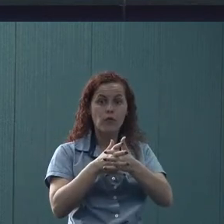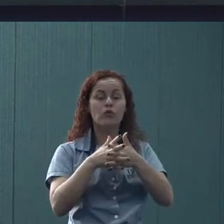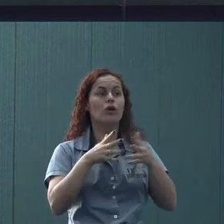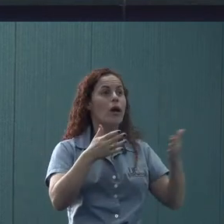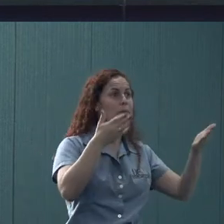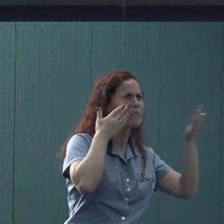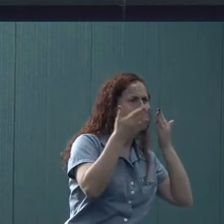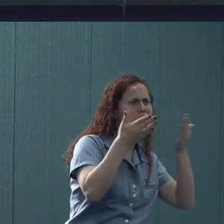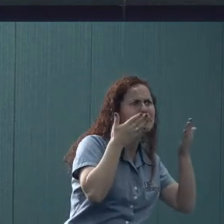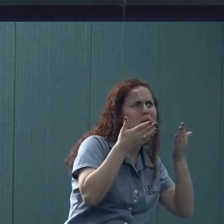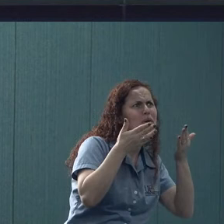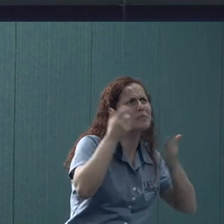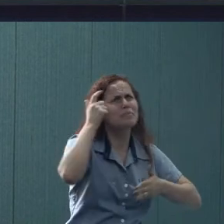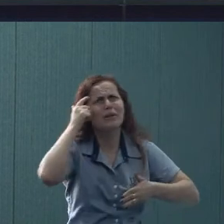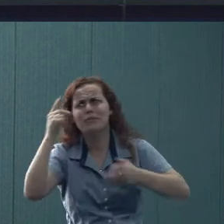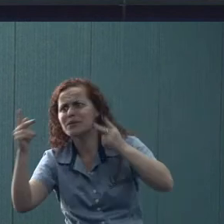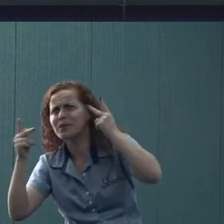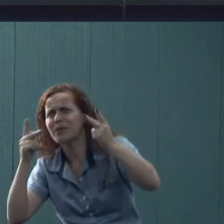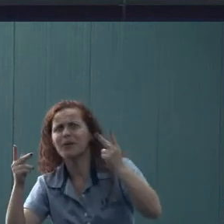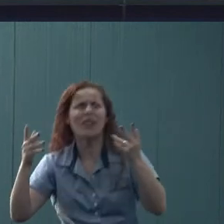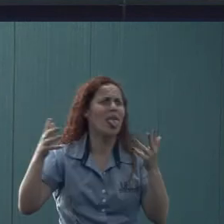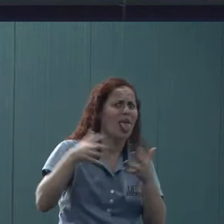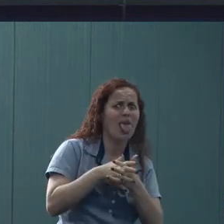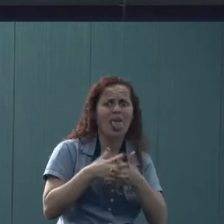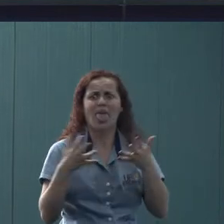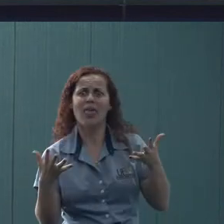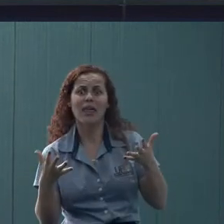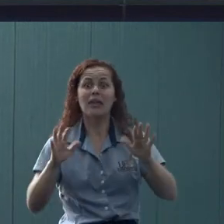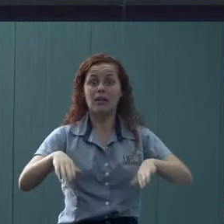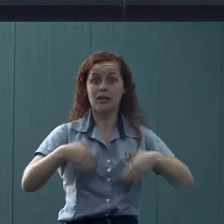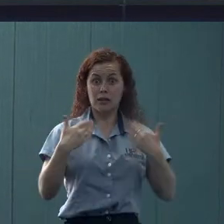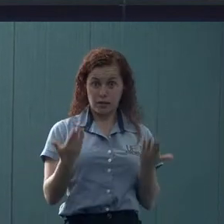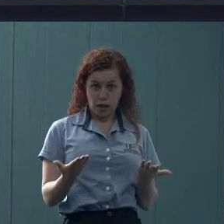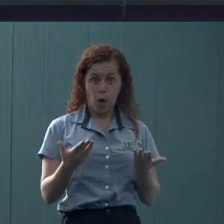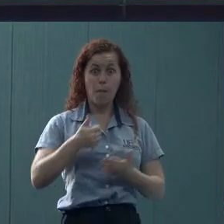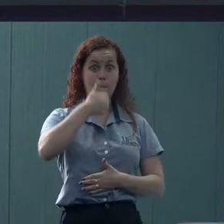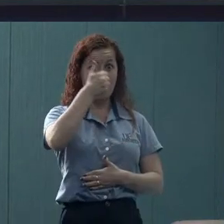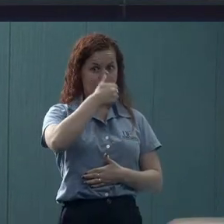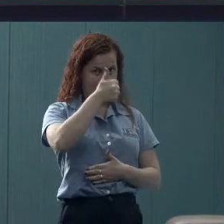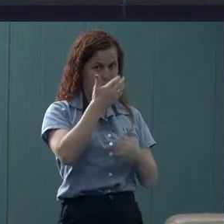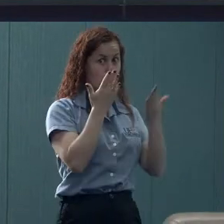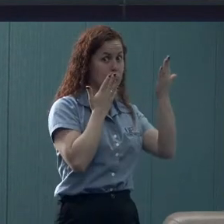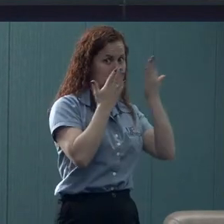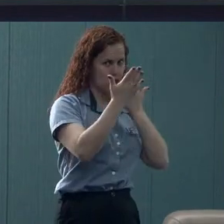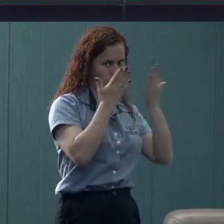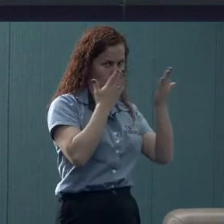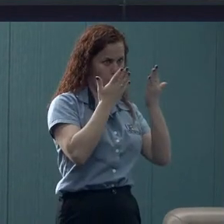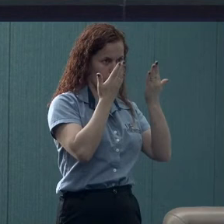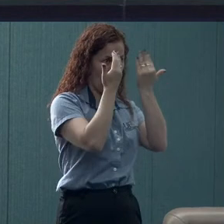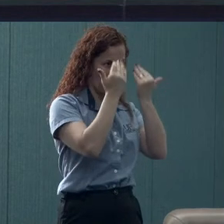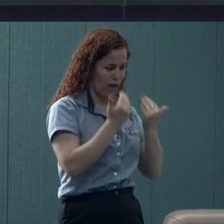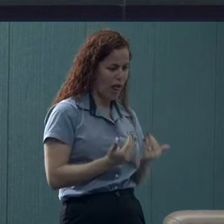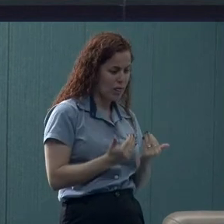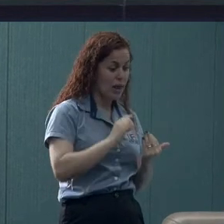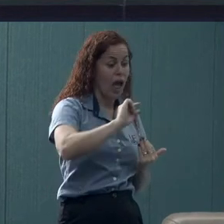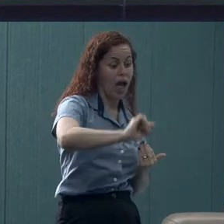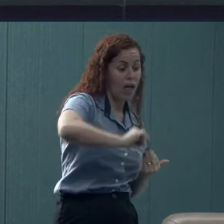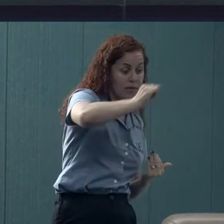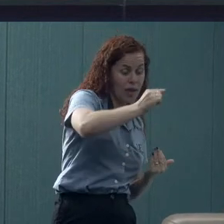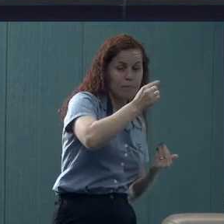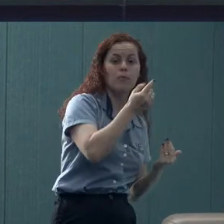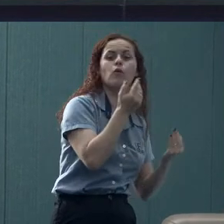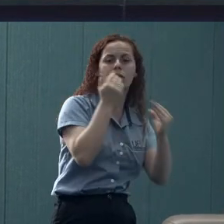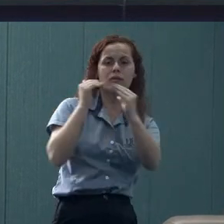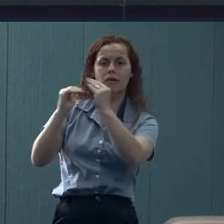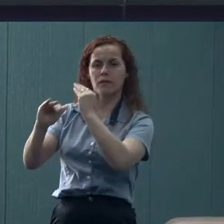achando que era psicólogo, mas não é. Então, assim, a gente estabeleceu que primeiro passa pelo psicólogo, depois vai para o psiquiatra.